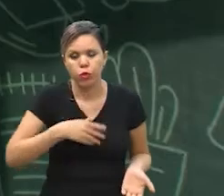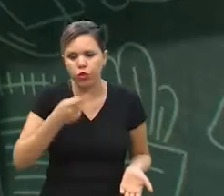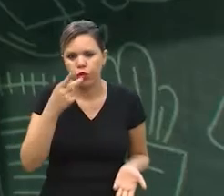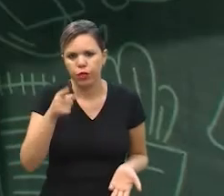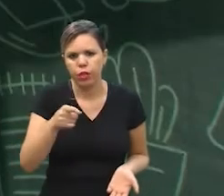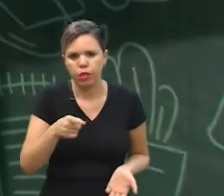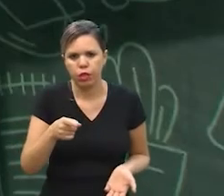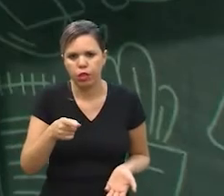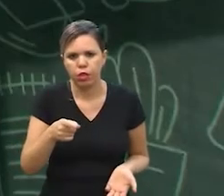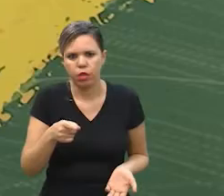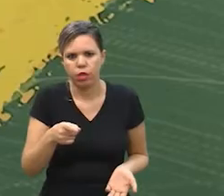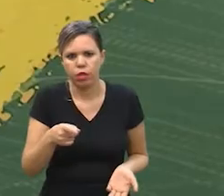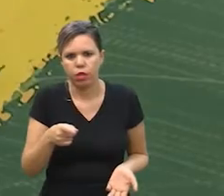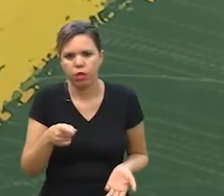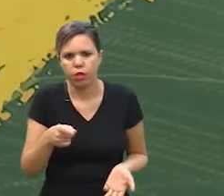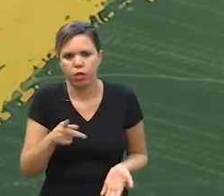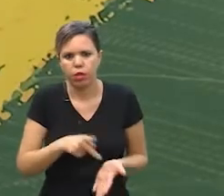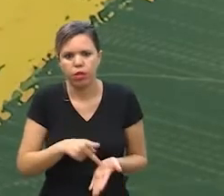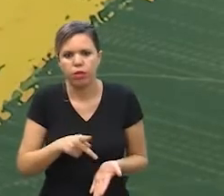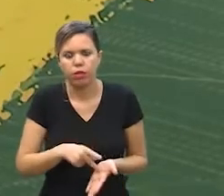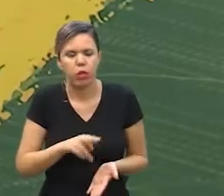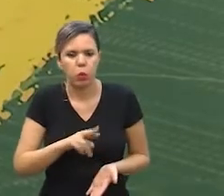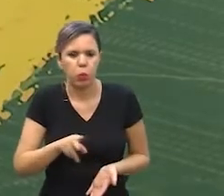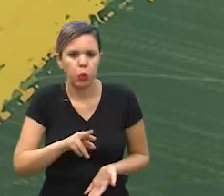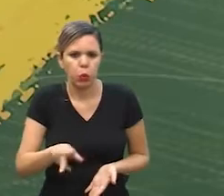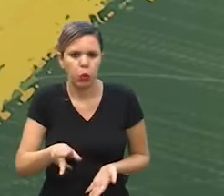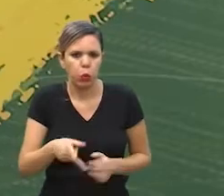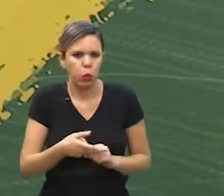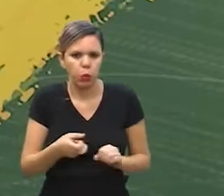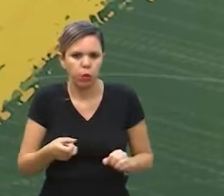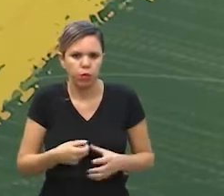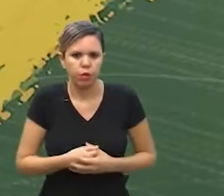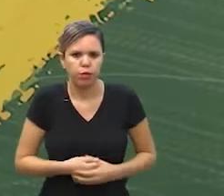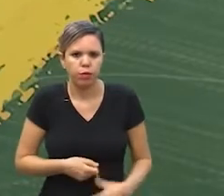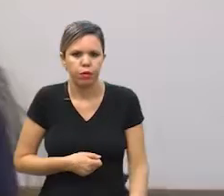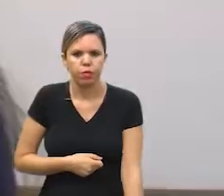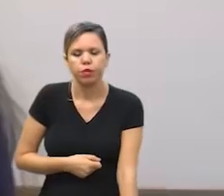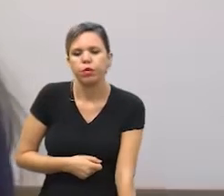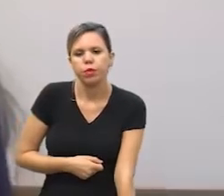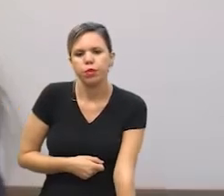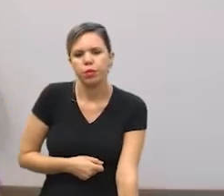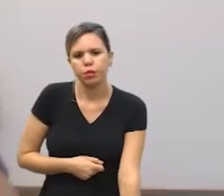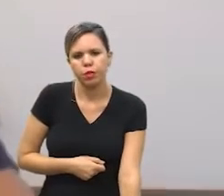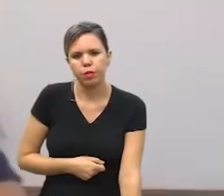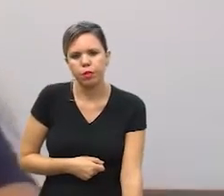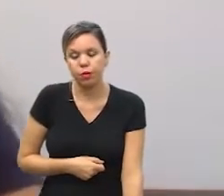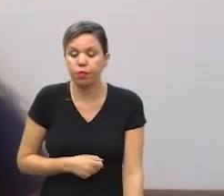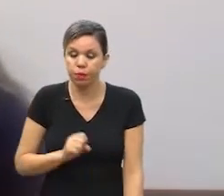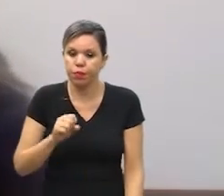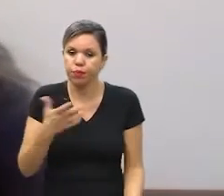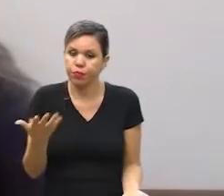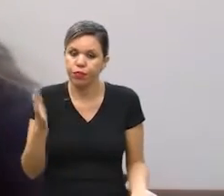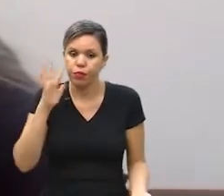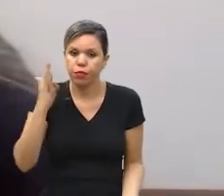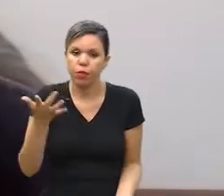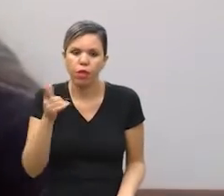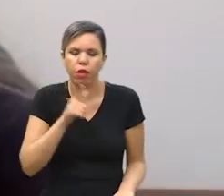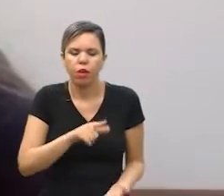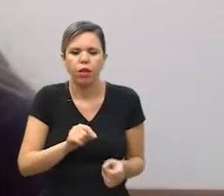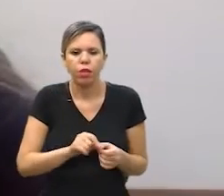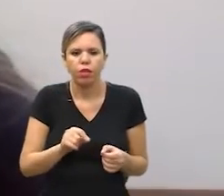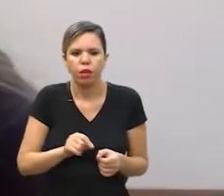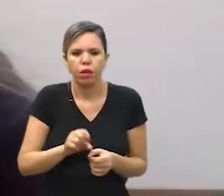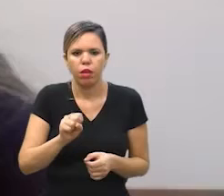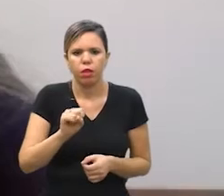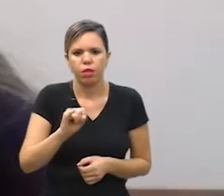você falasse a respeito dessa situação que na verdade não é um aplicativo sim a solução o Cias